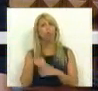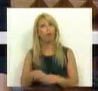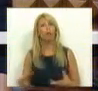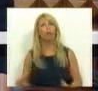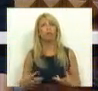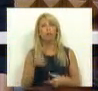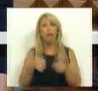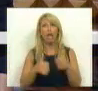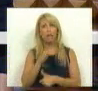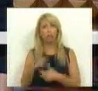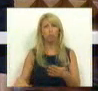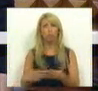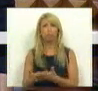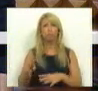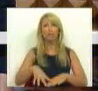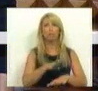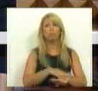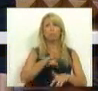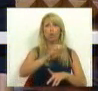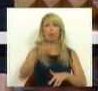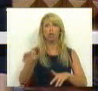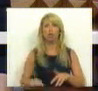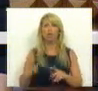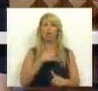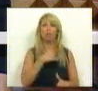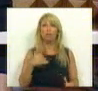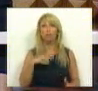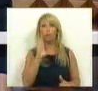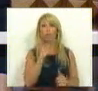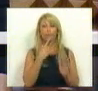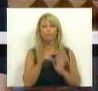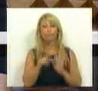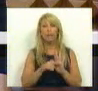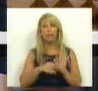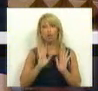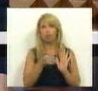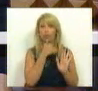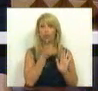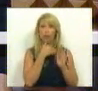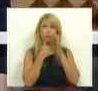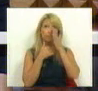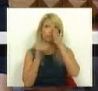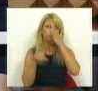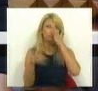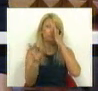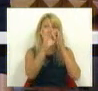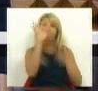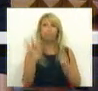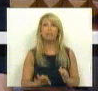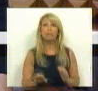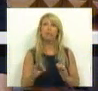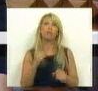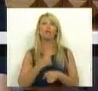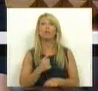respectivas administrações regionais de saúde que em função dos critérios estabelecidos e designadamente do raço de profissionais por utentes